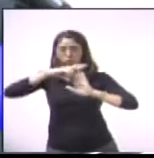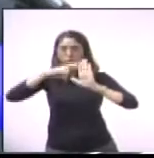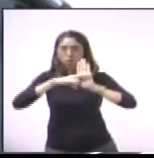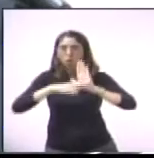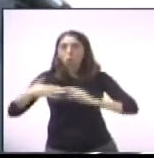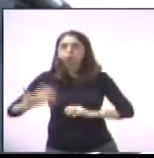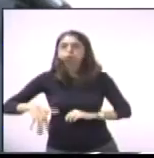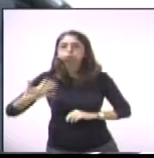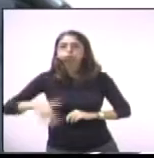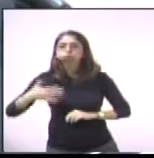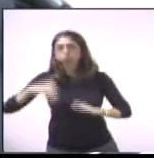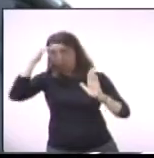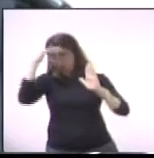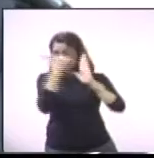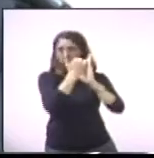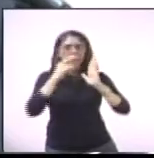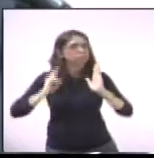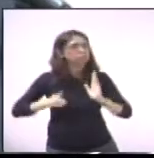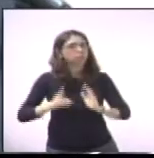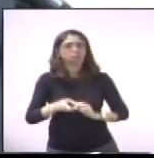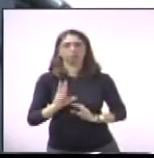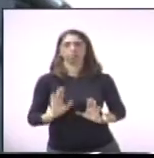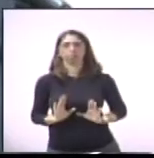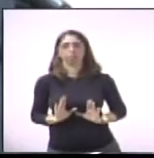com o pneu careca.